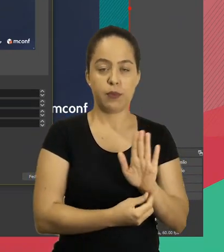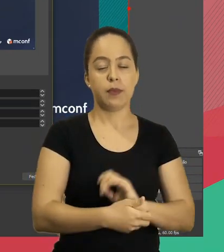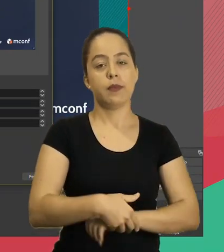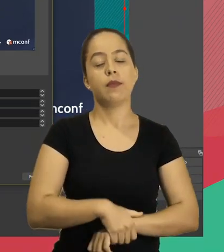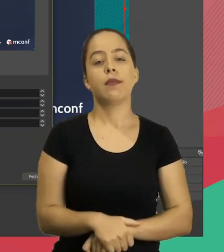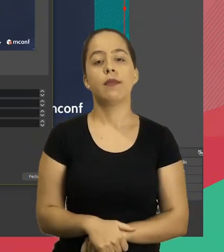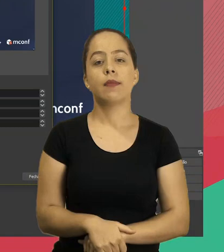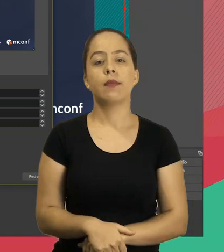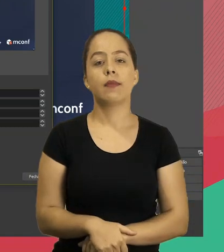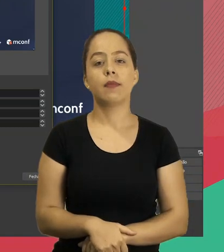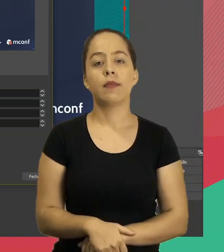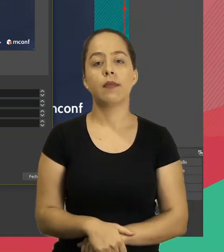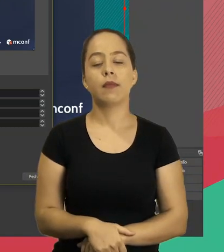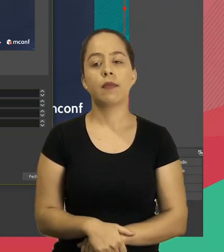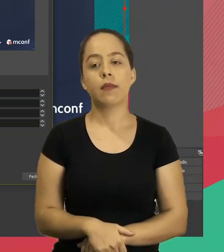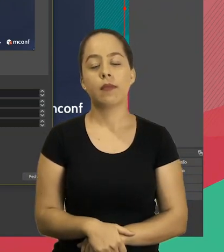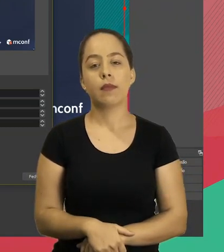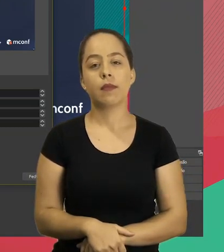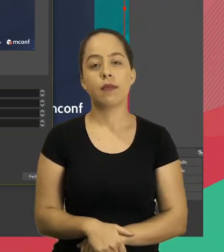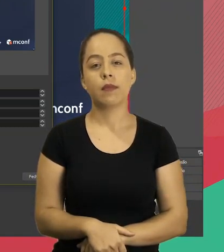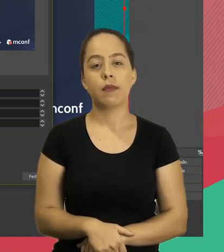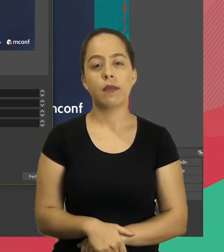Vou botar aqui 20. Não.